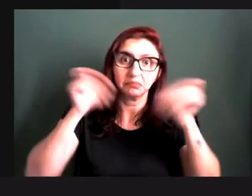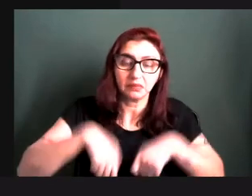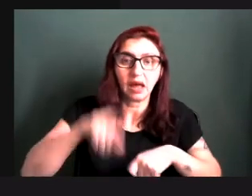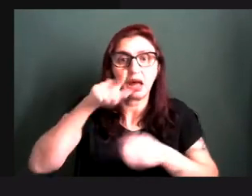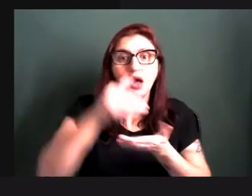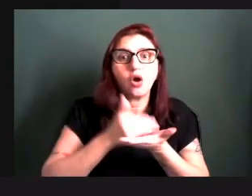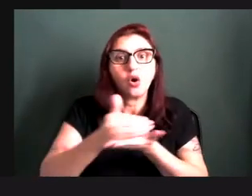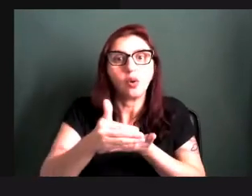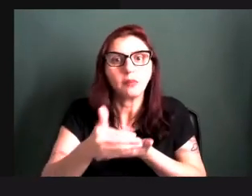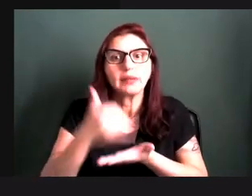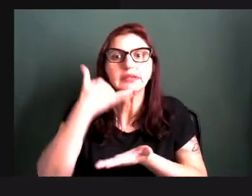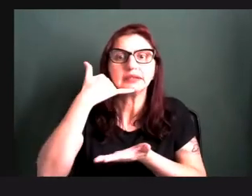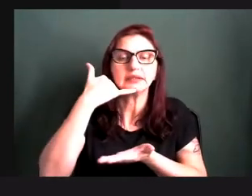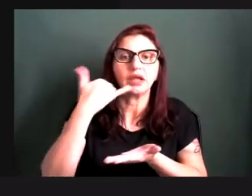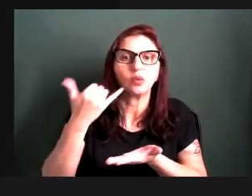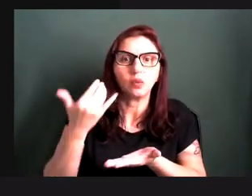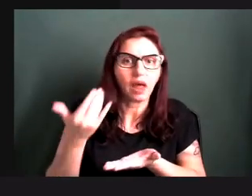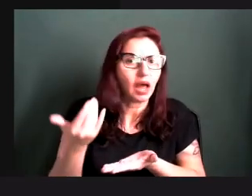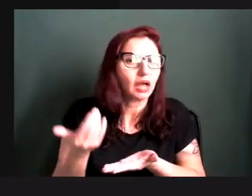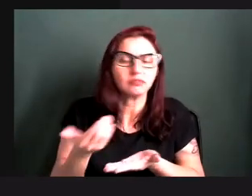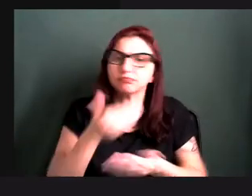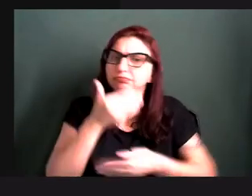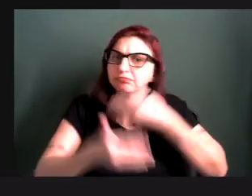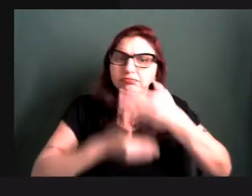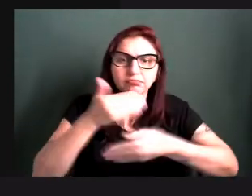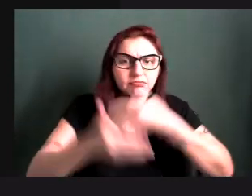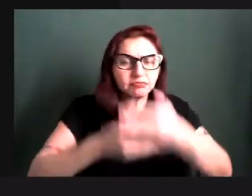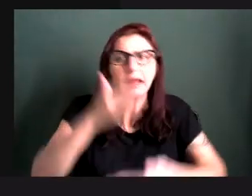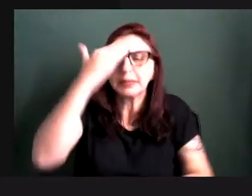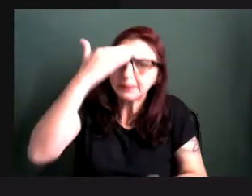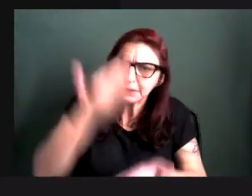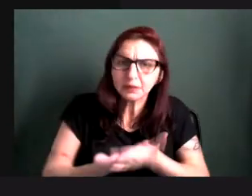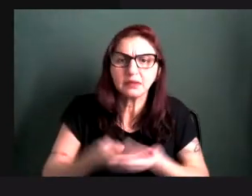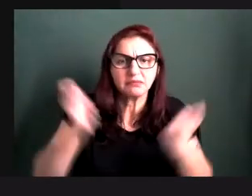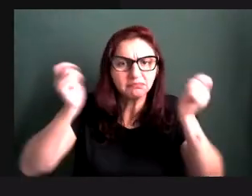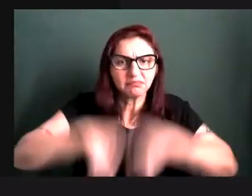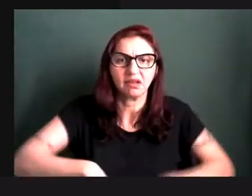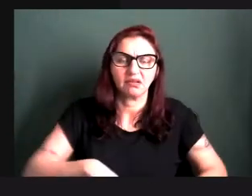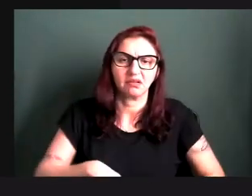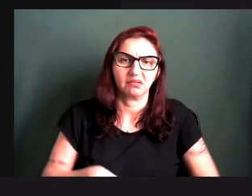e só vai, acredita que vai dar tudo bem.